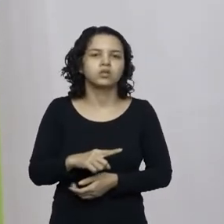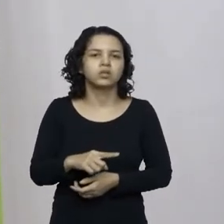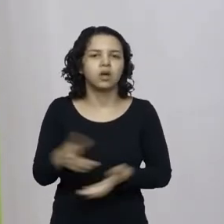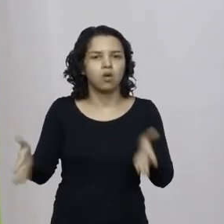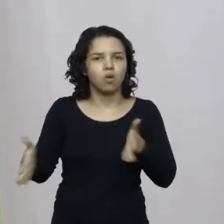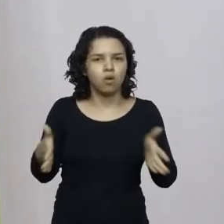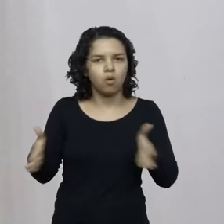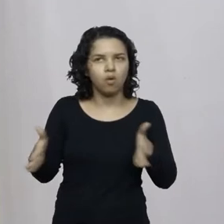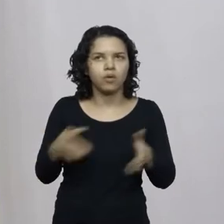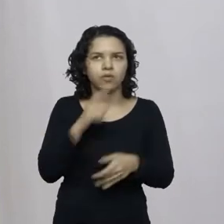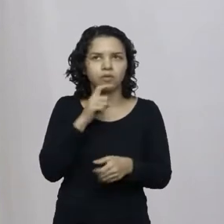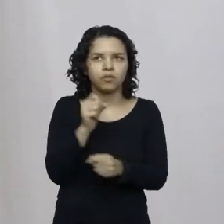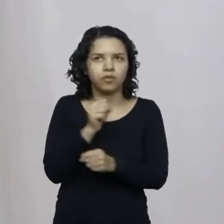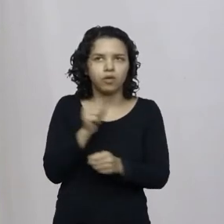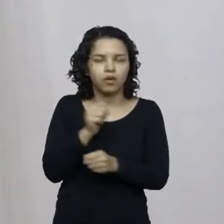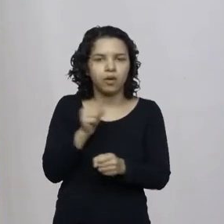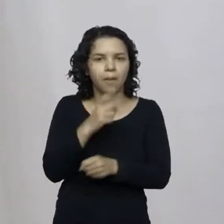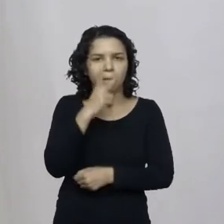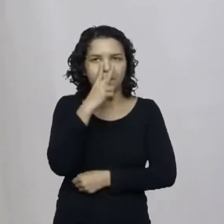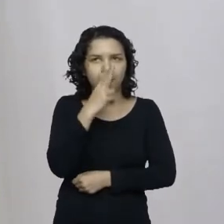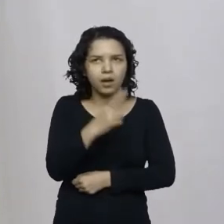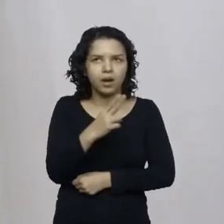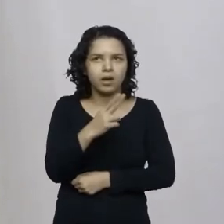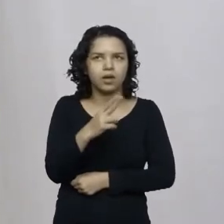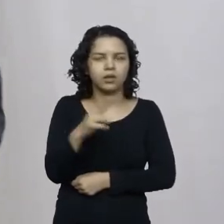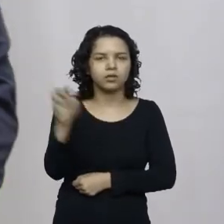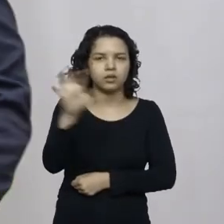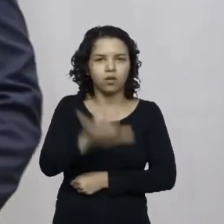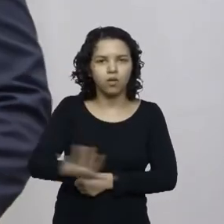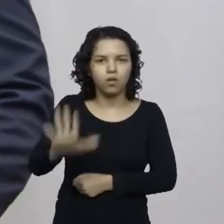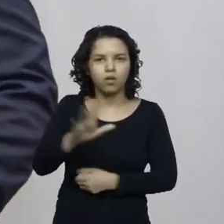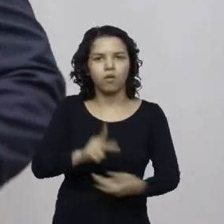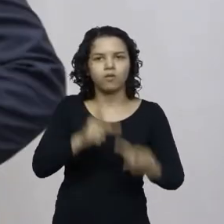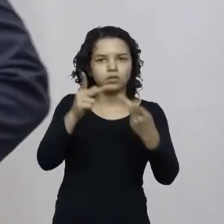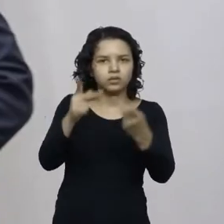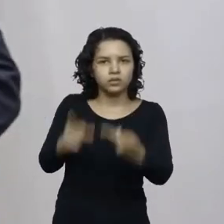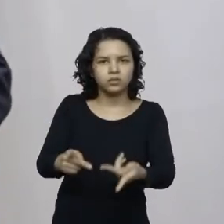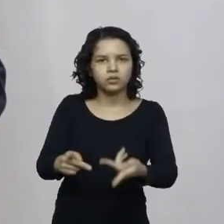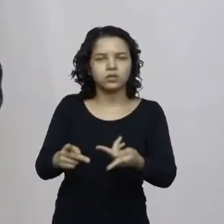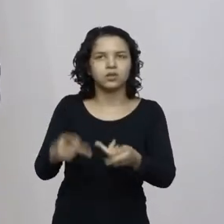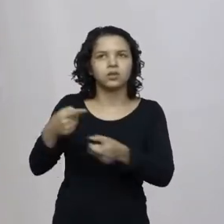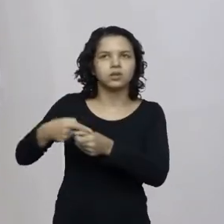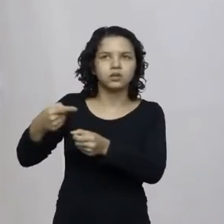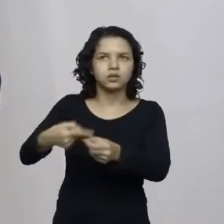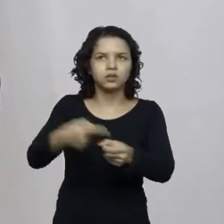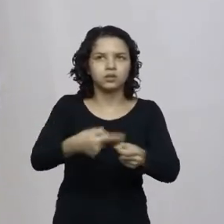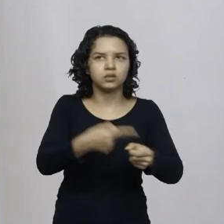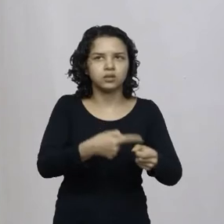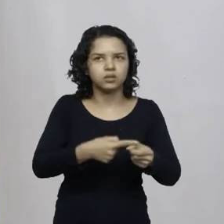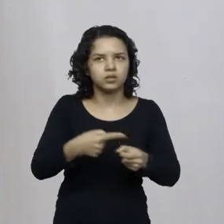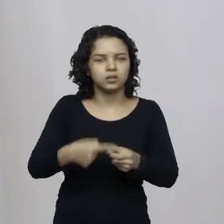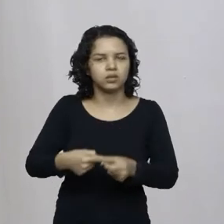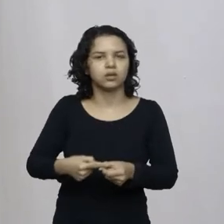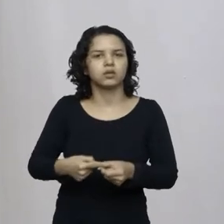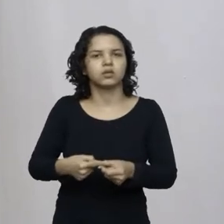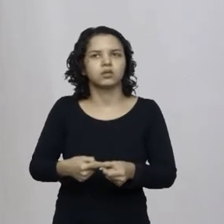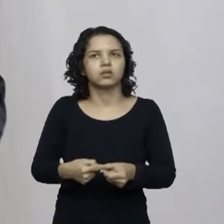da impressão que você está na própria Europa visitando São Bento Rio Negrinho Campo Alegre tirando essa sensação